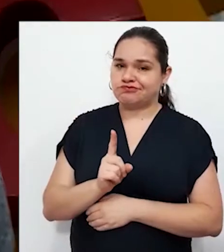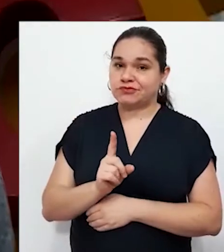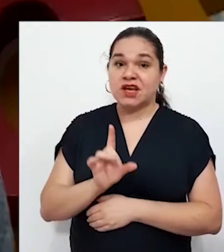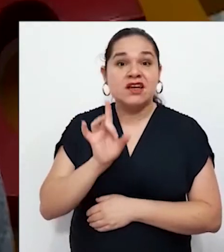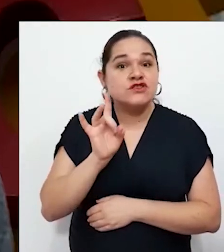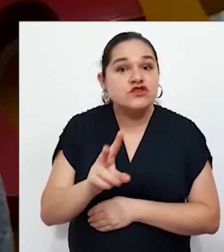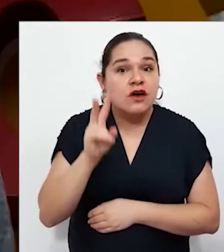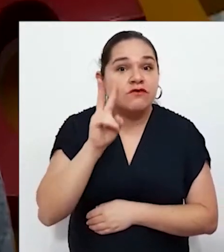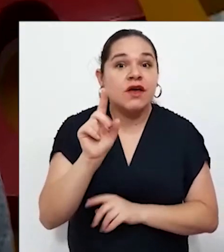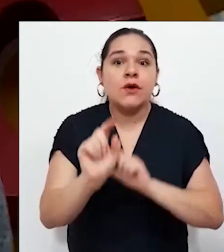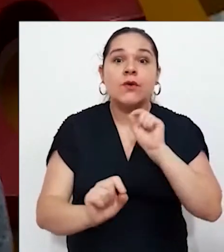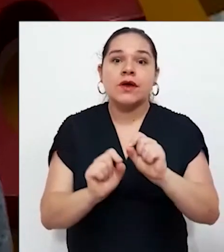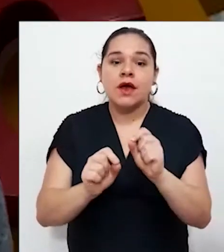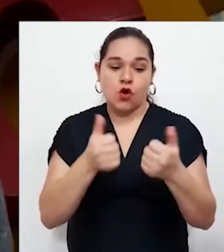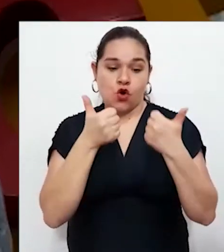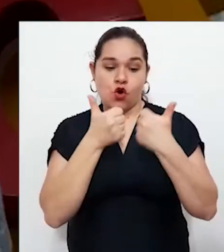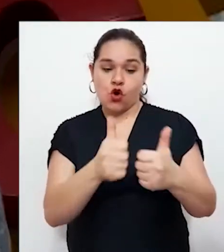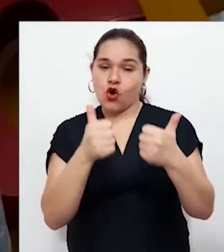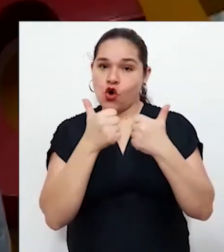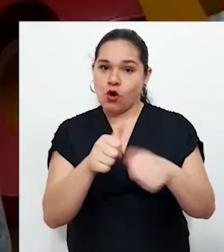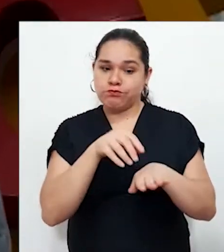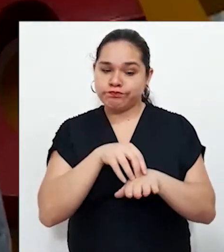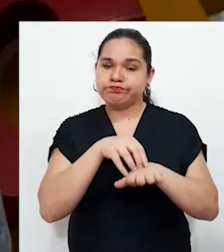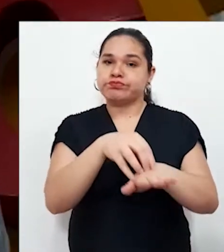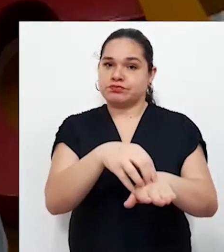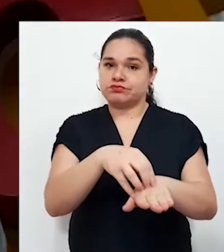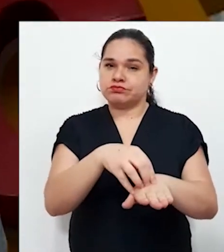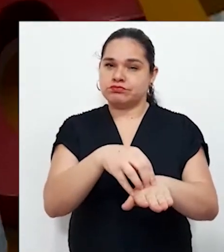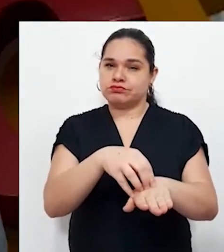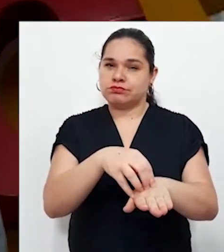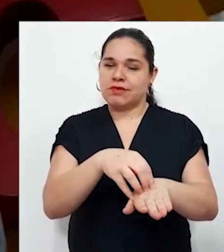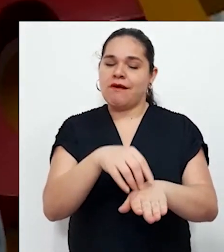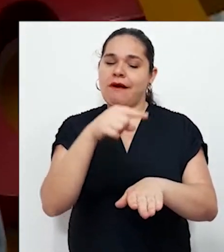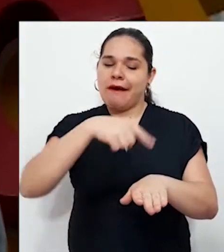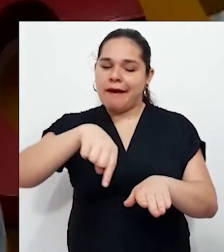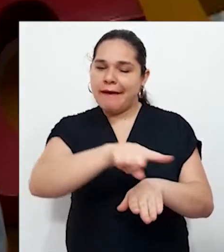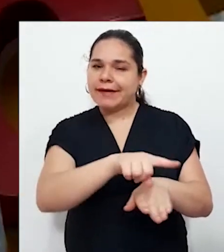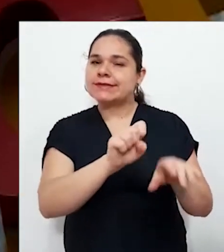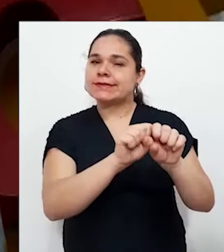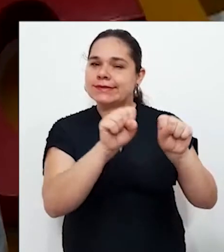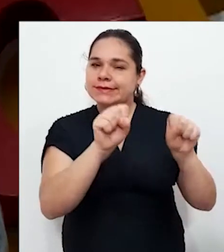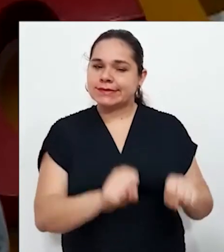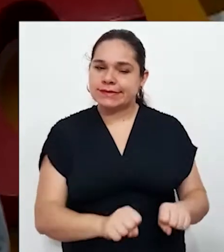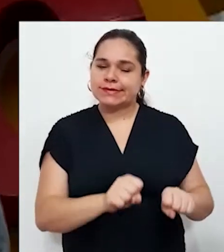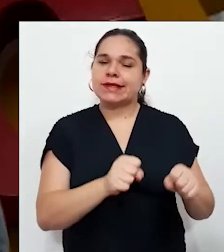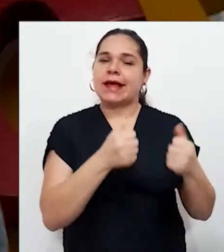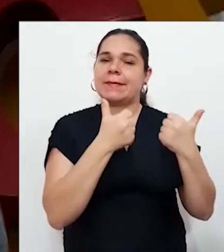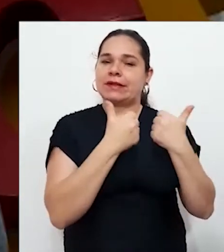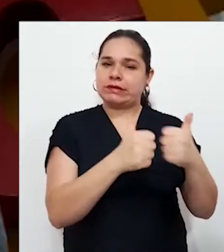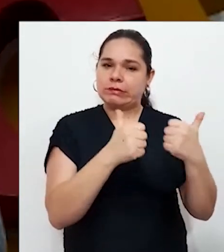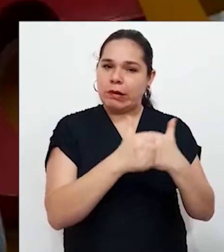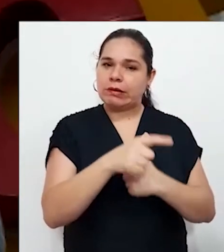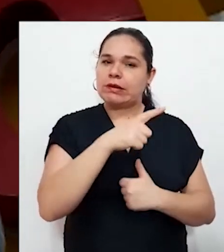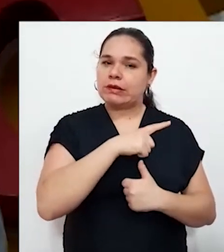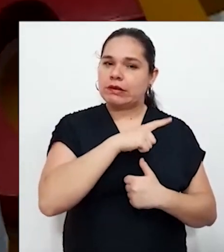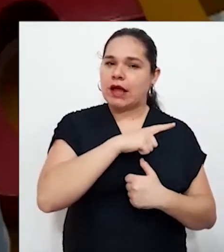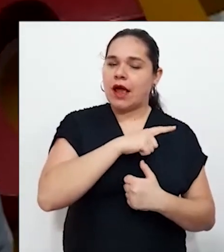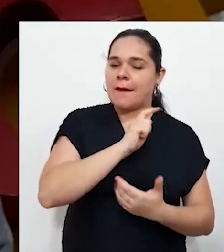sistema é esse que tem bancado alguns prefeitos na Curitiba e região metropolitana.